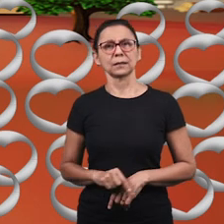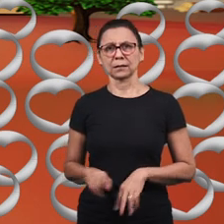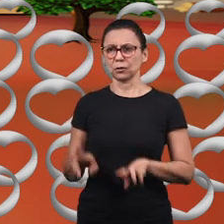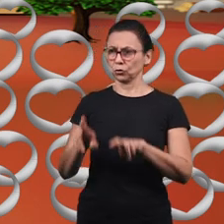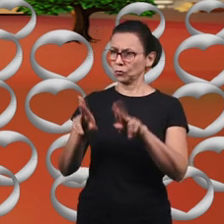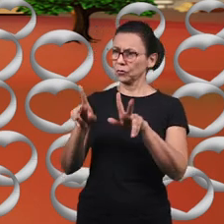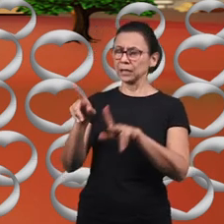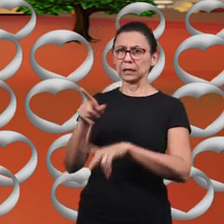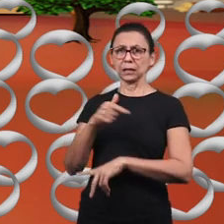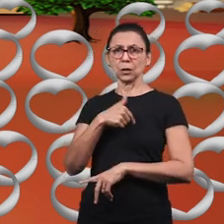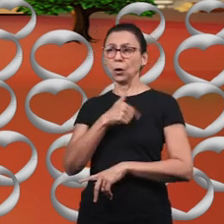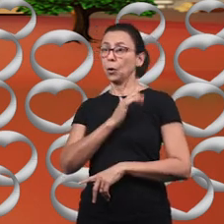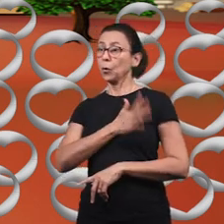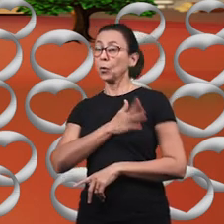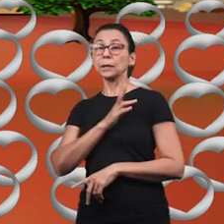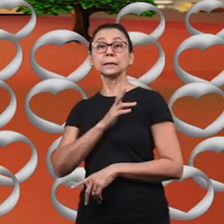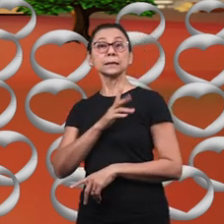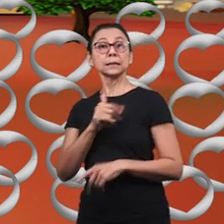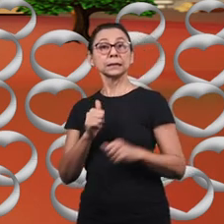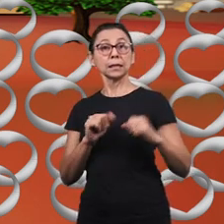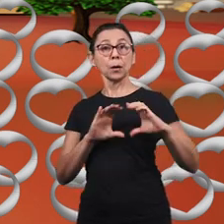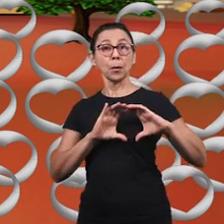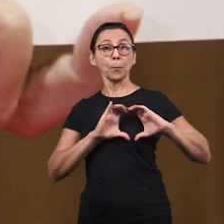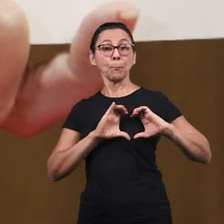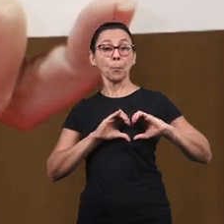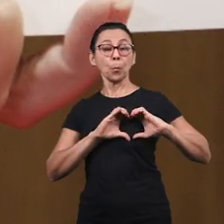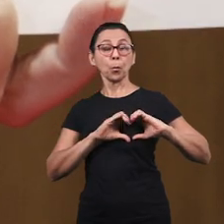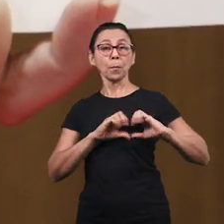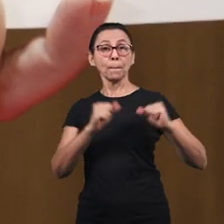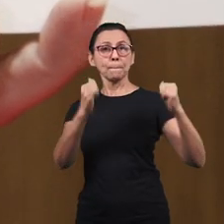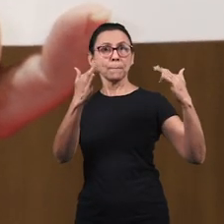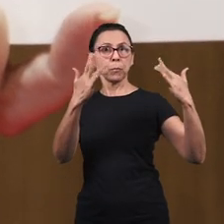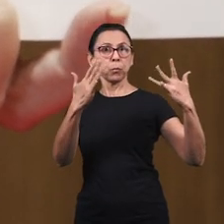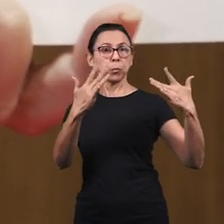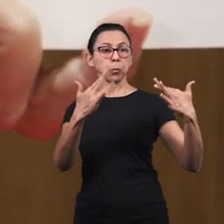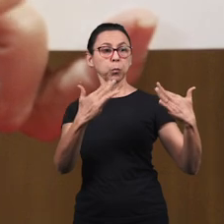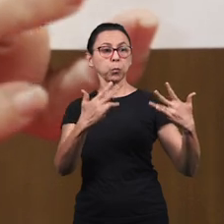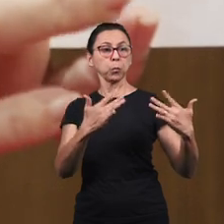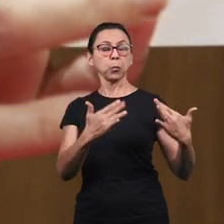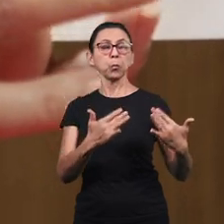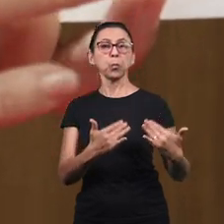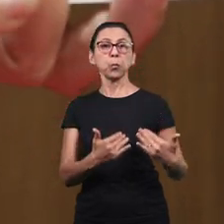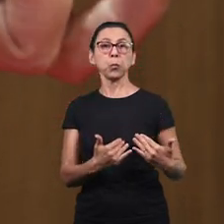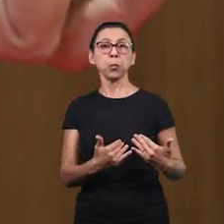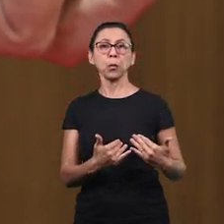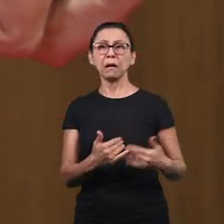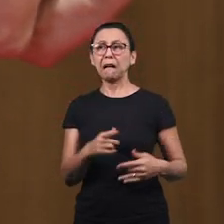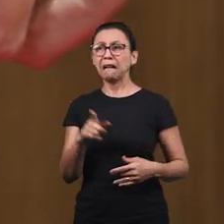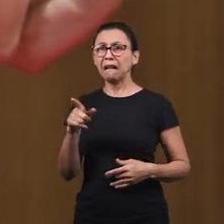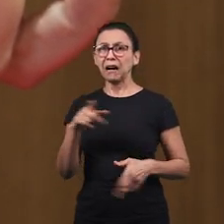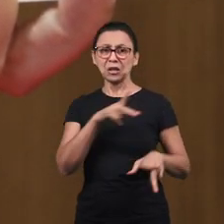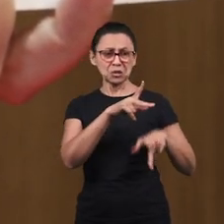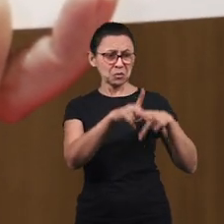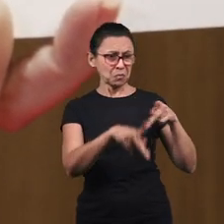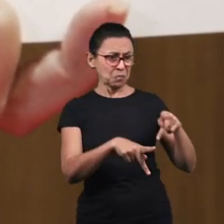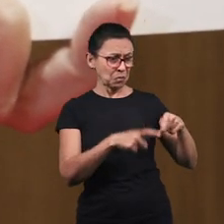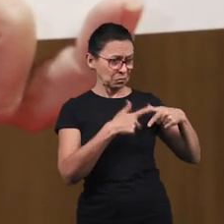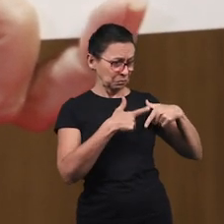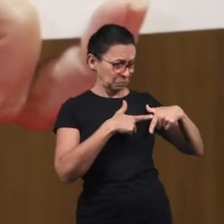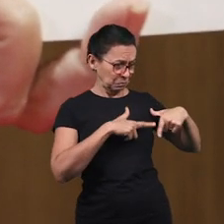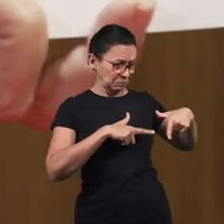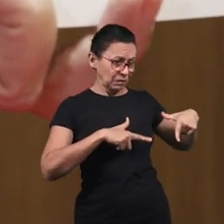diferente Olha só o coração de Noé Cheio das bênçãos de Deus Mas olha só o coração do povo